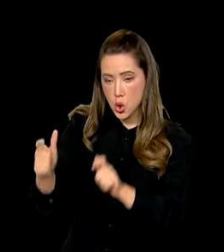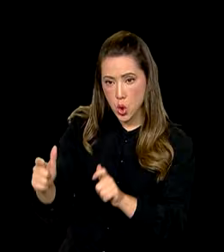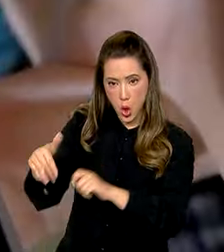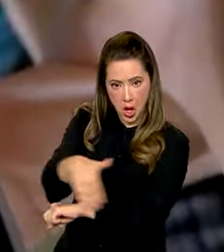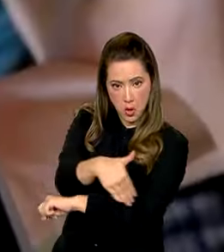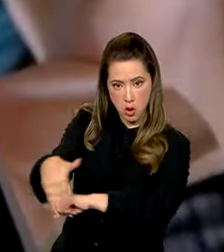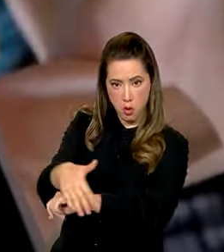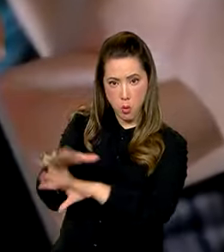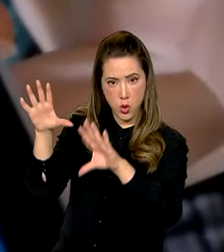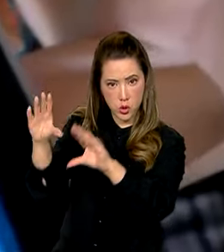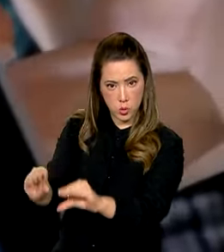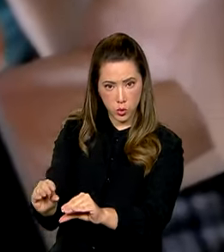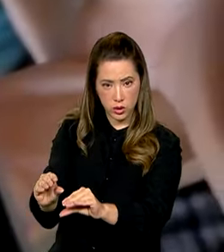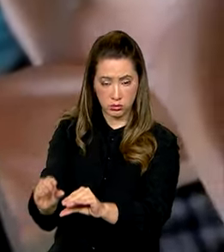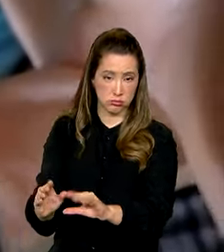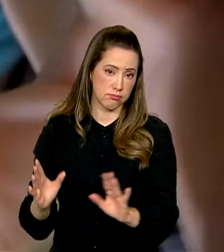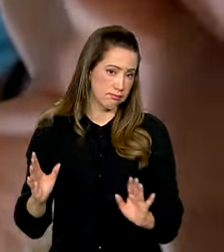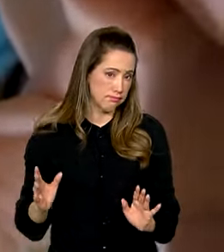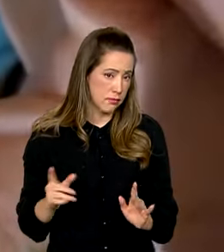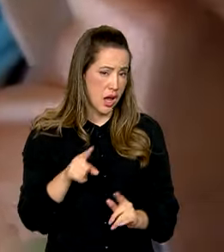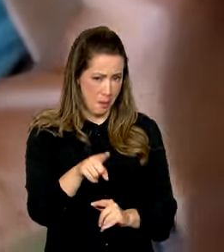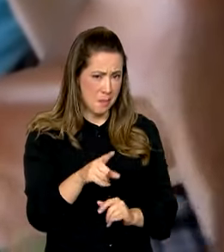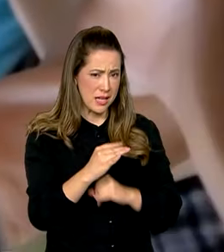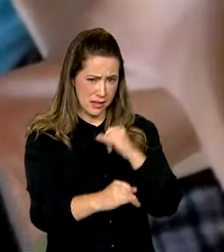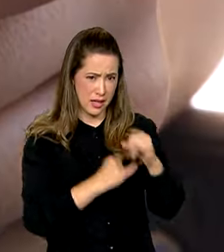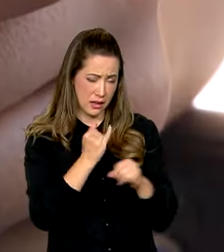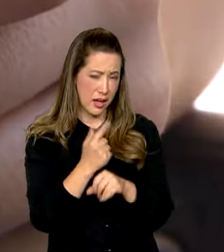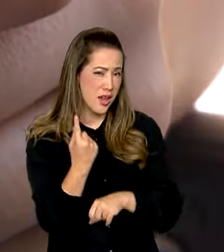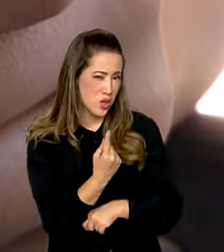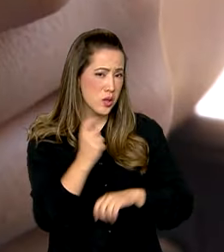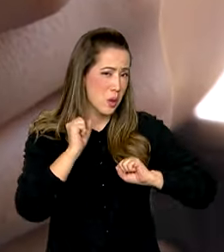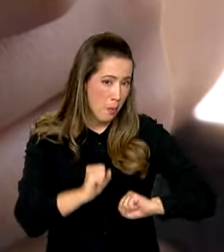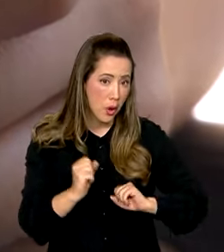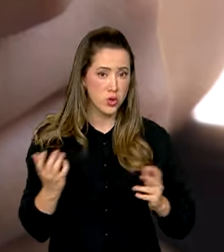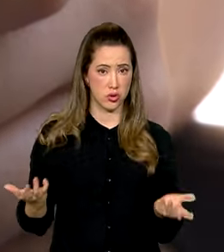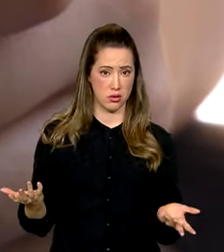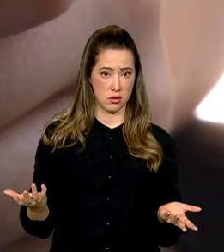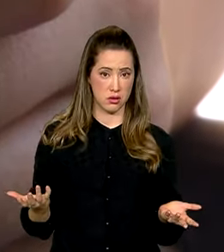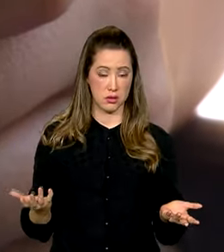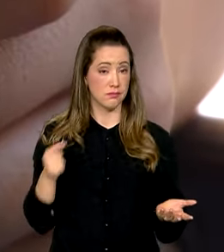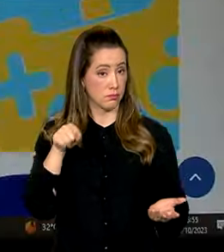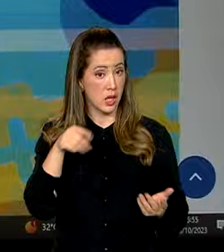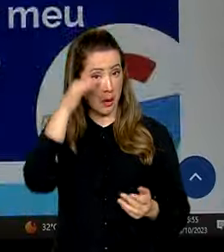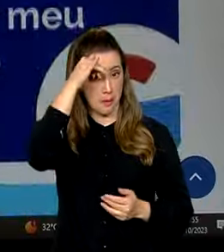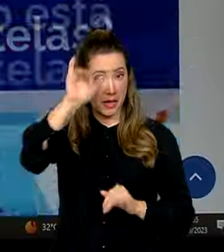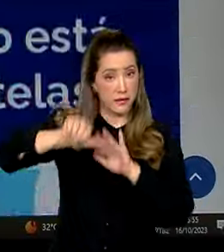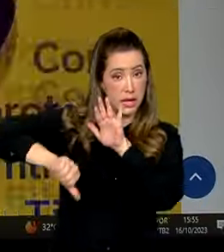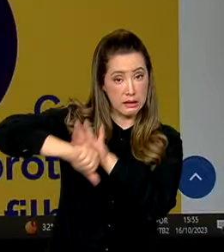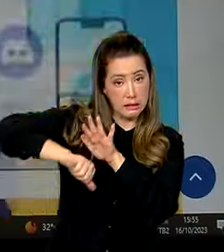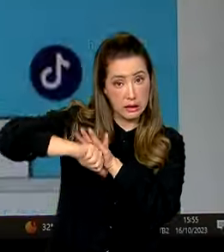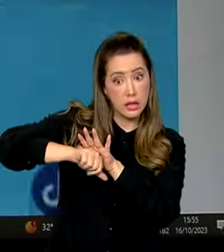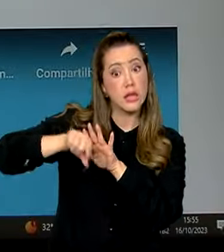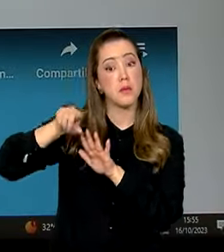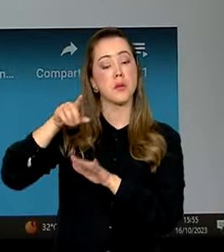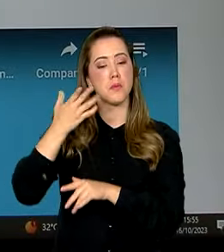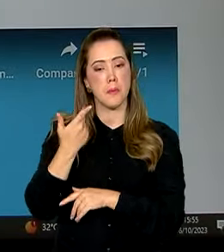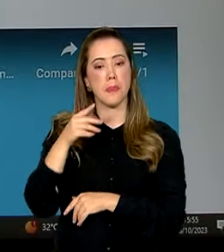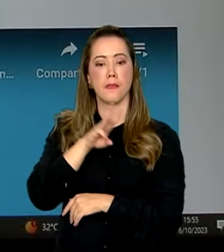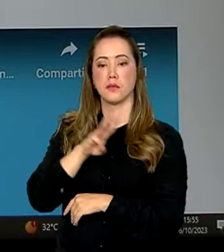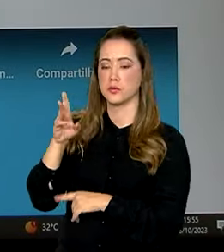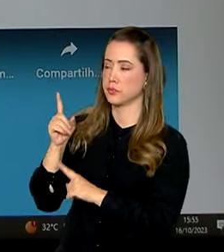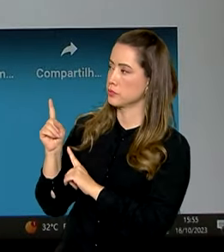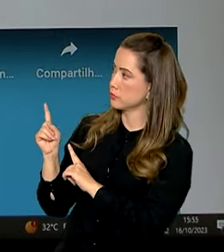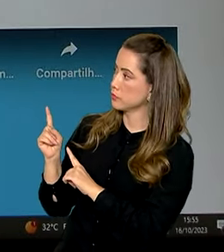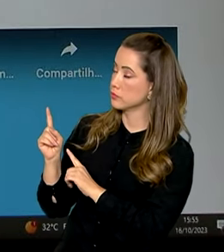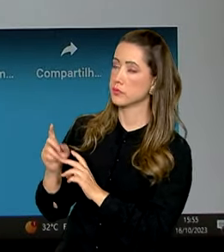internet? Para evitar a exposição de crianças e adolescentes a potenciais crimes cibernéticos, está no ar o site De